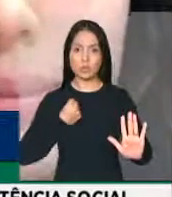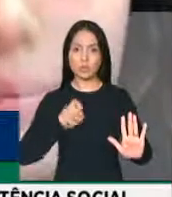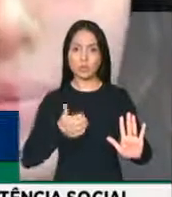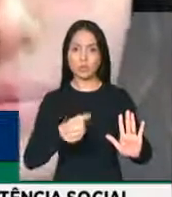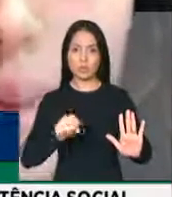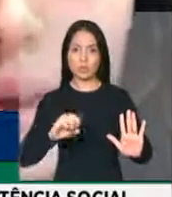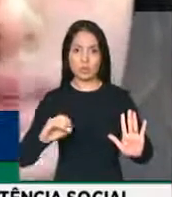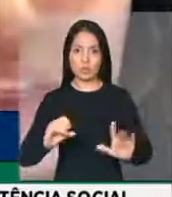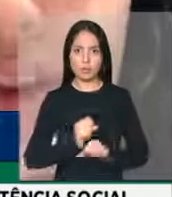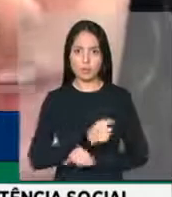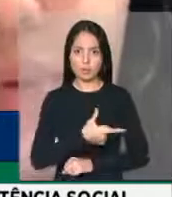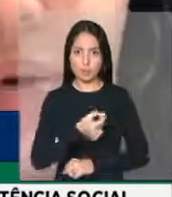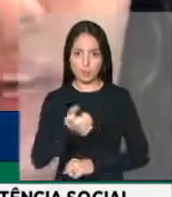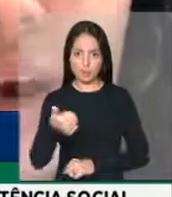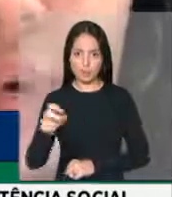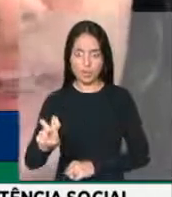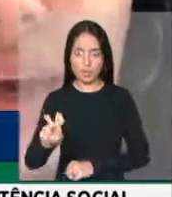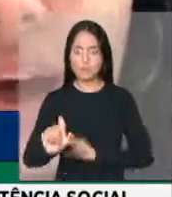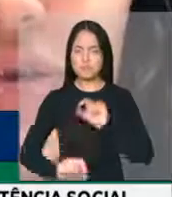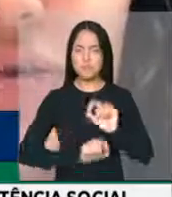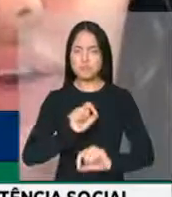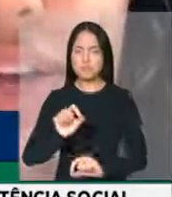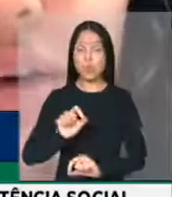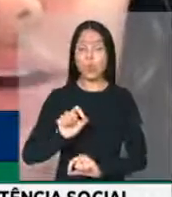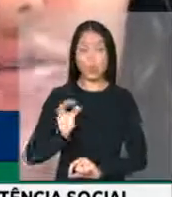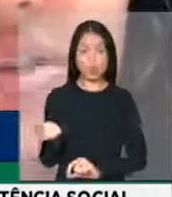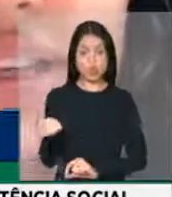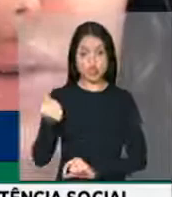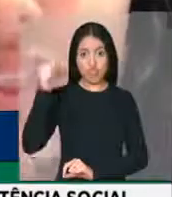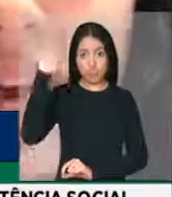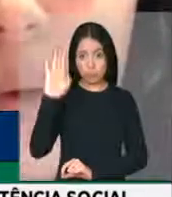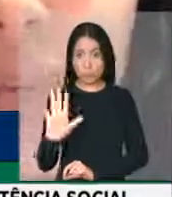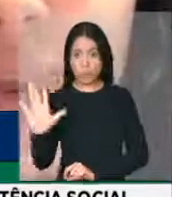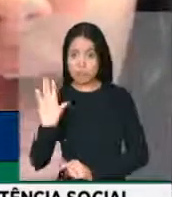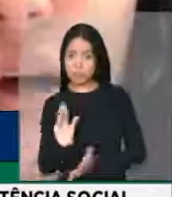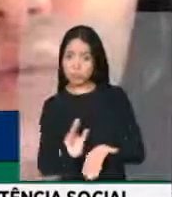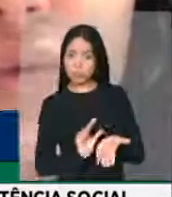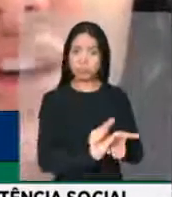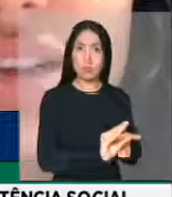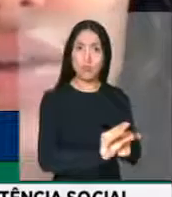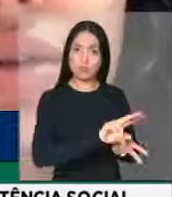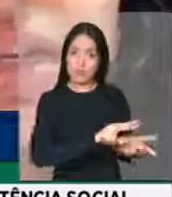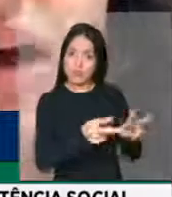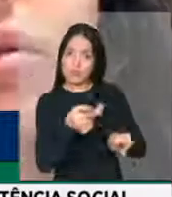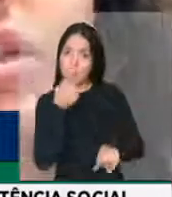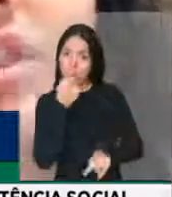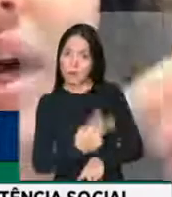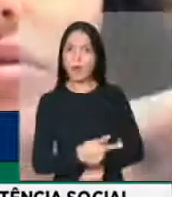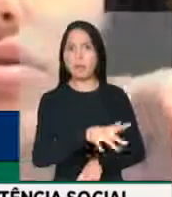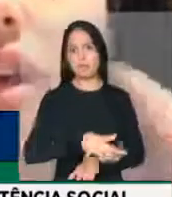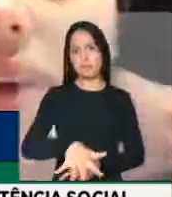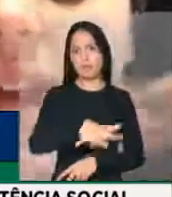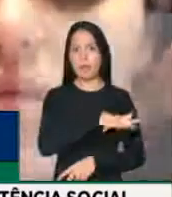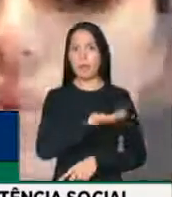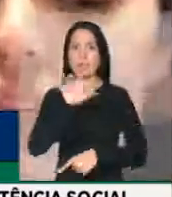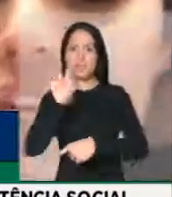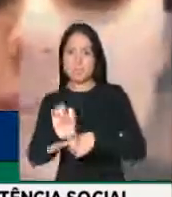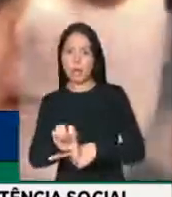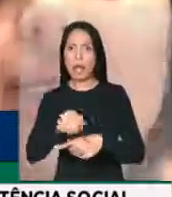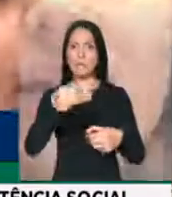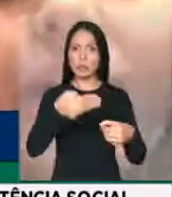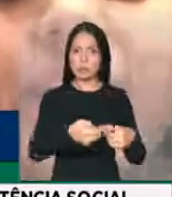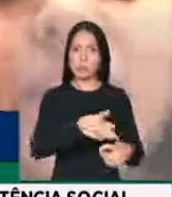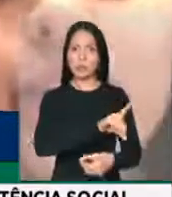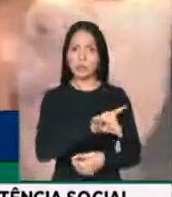transferidos pela União por intermédio do Fundo Nacional de Assistência Social aos fundos de assistência social dos estados, do centro federal e dos